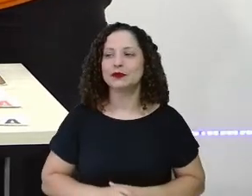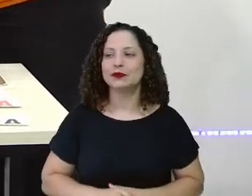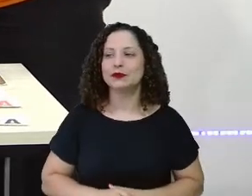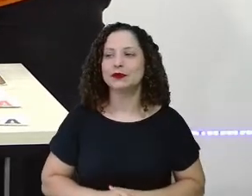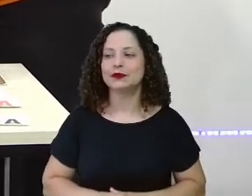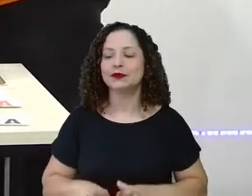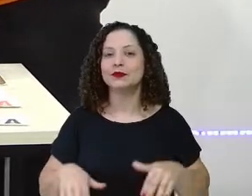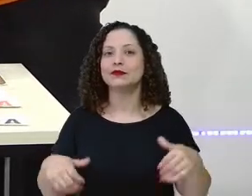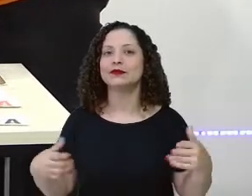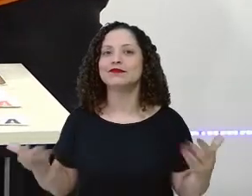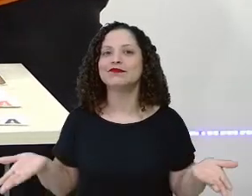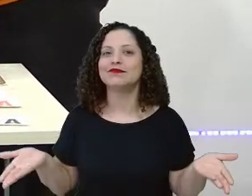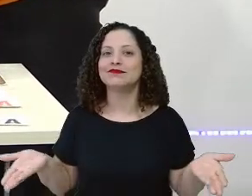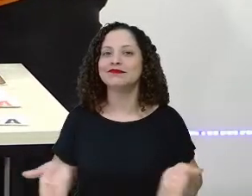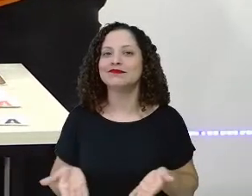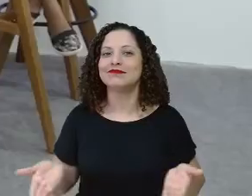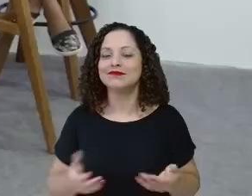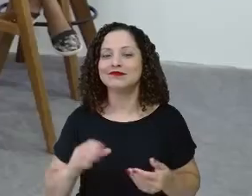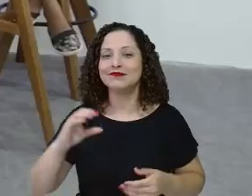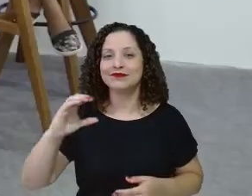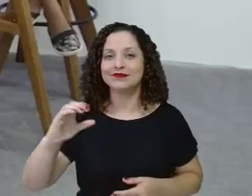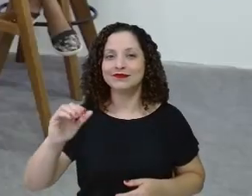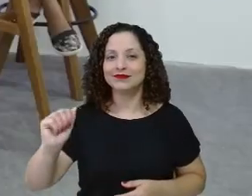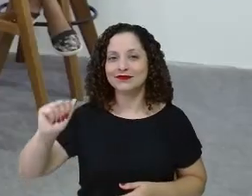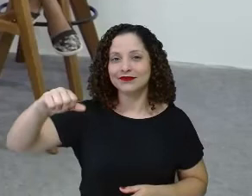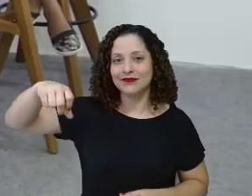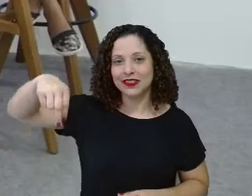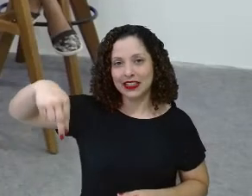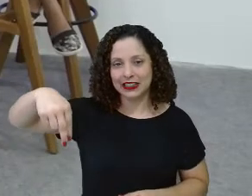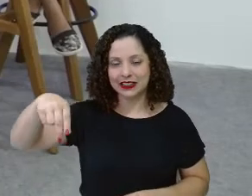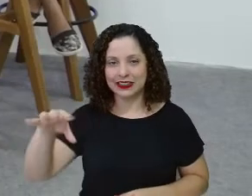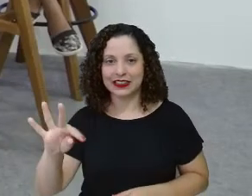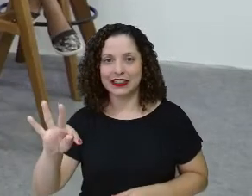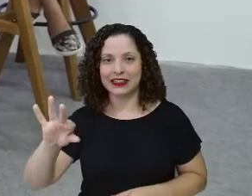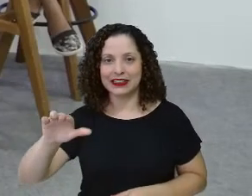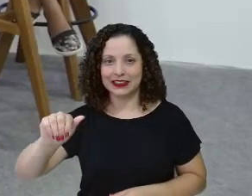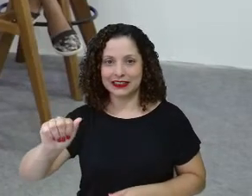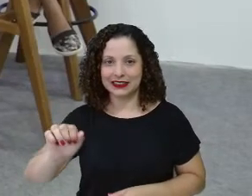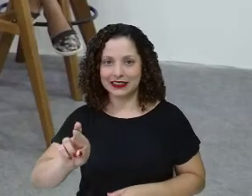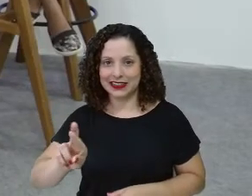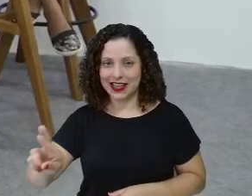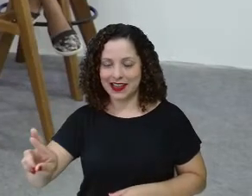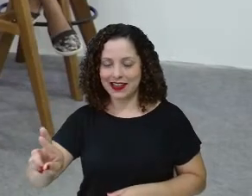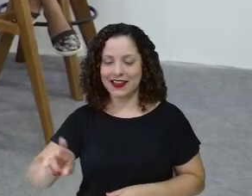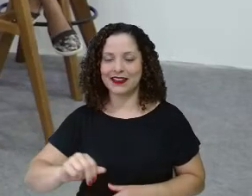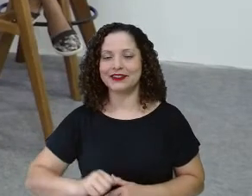Será que agora é cantar? Cantar! Can... Quer puxar?